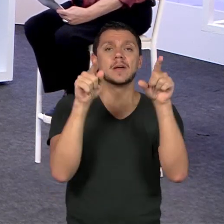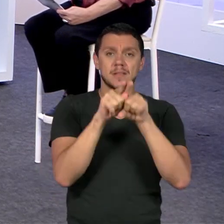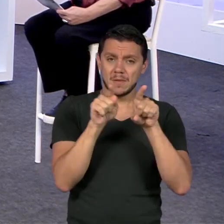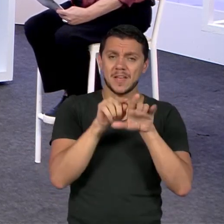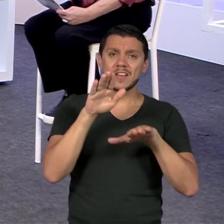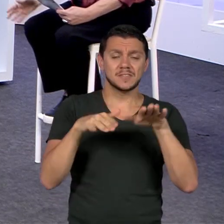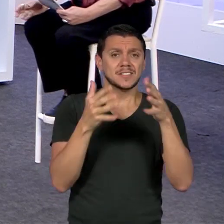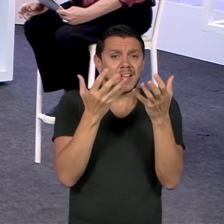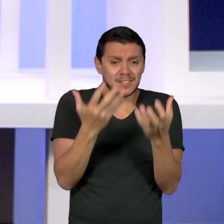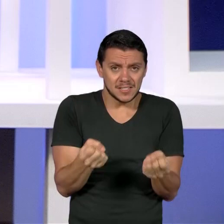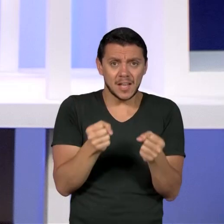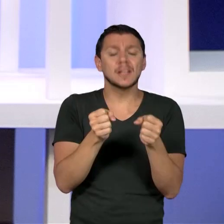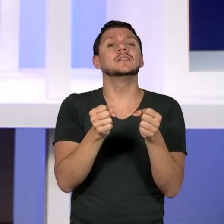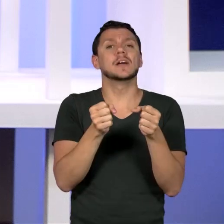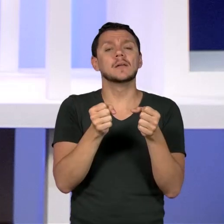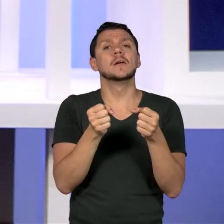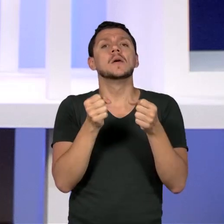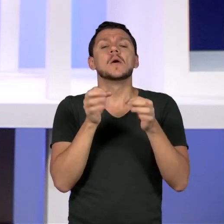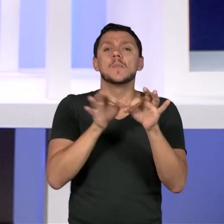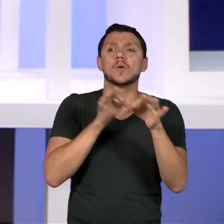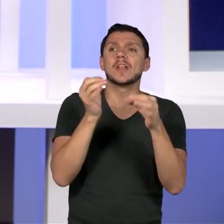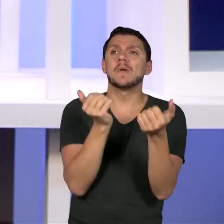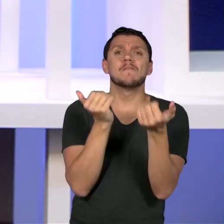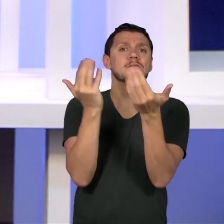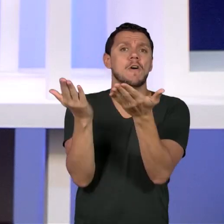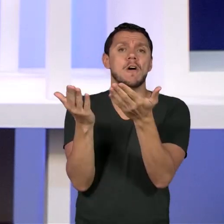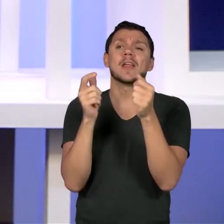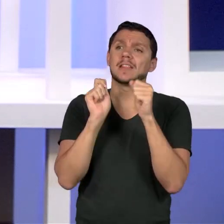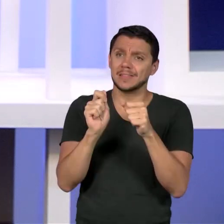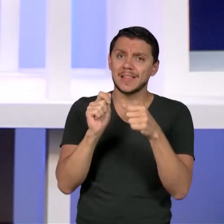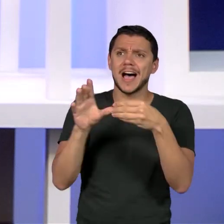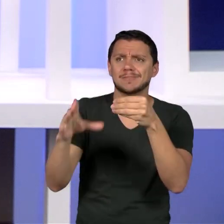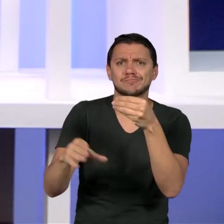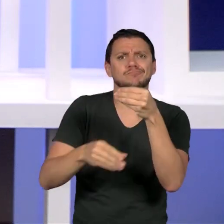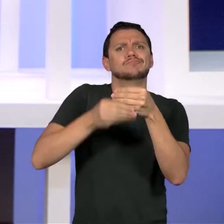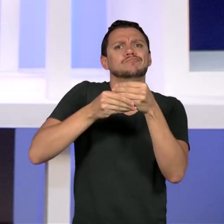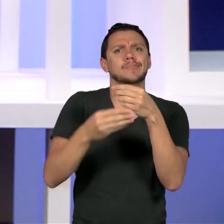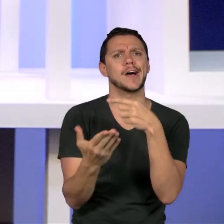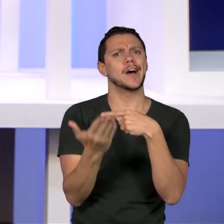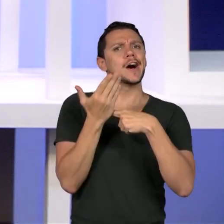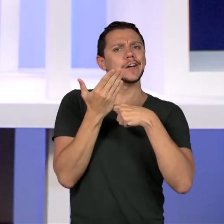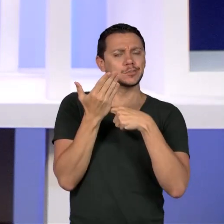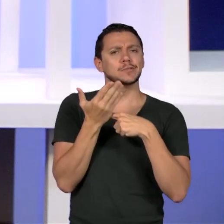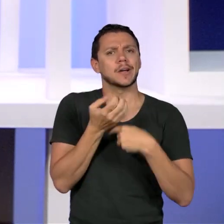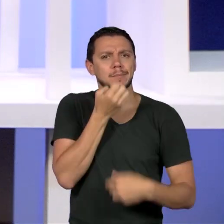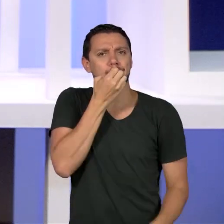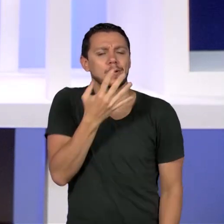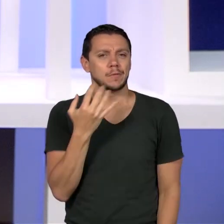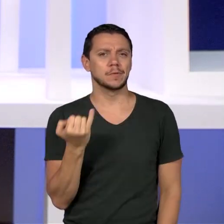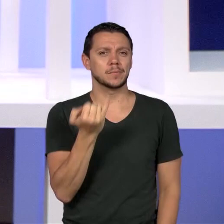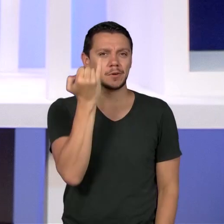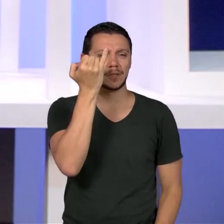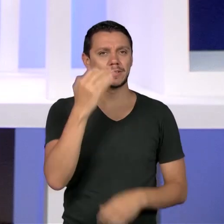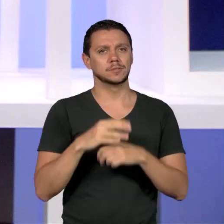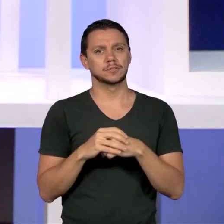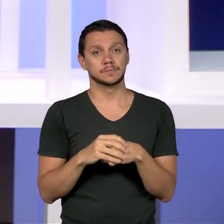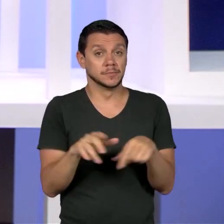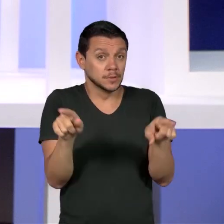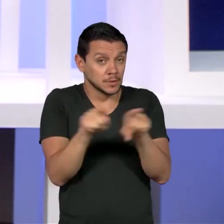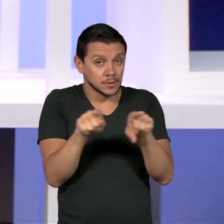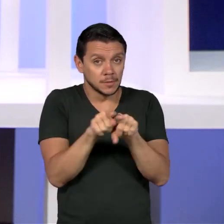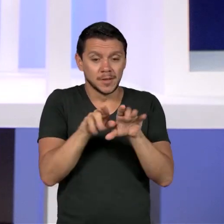externos também, que são considerados complementos importantes e tudo mais. Tem também uma